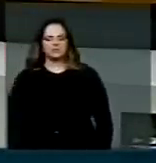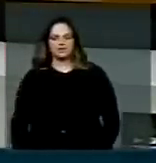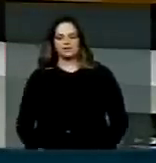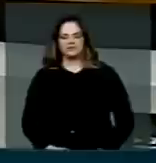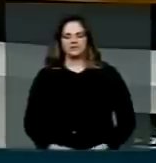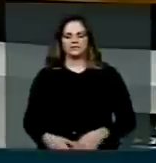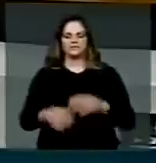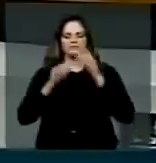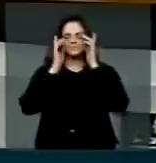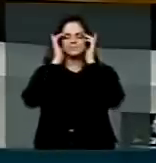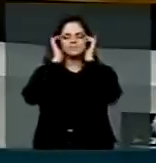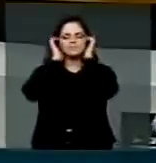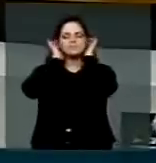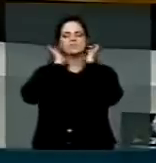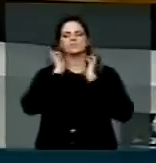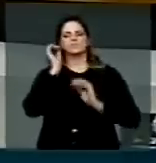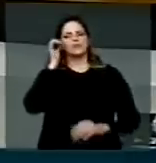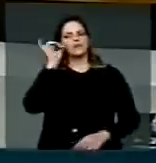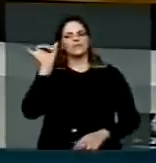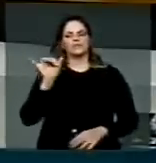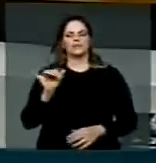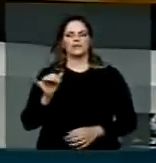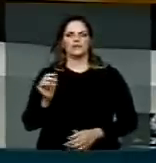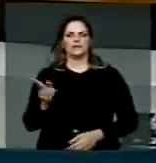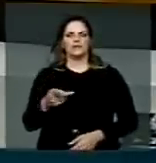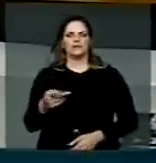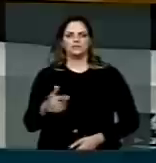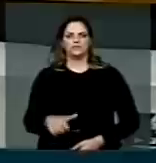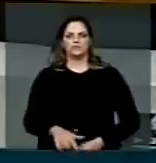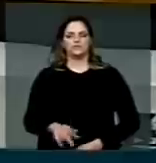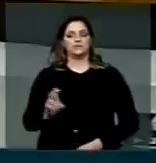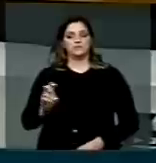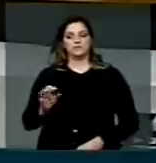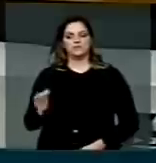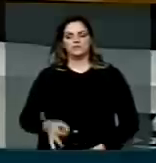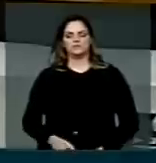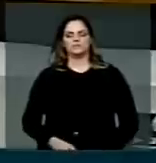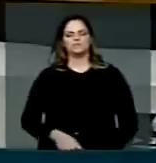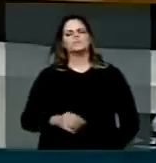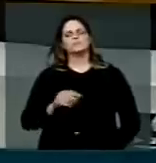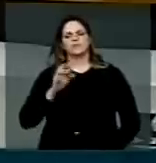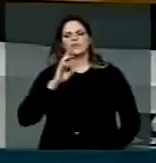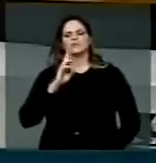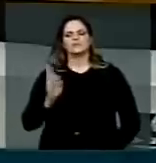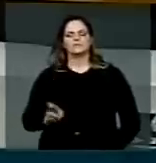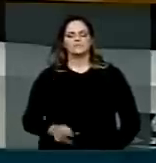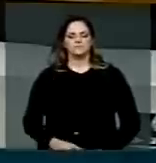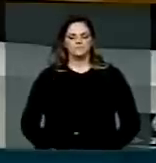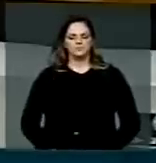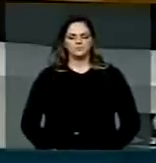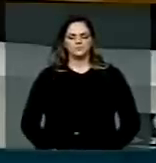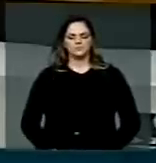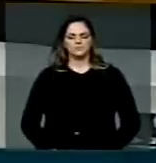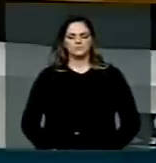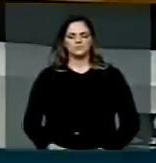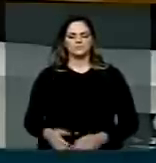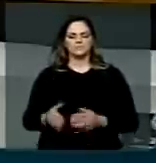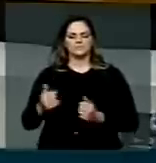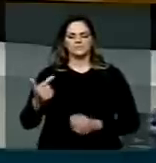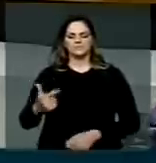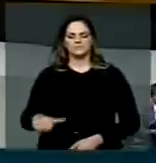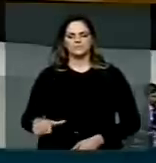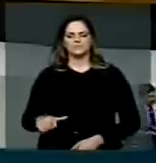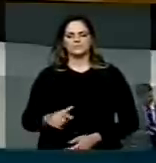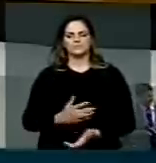Peço que não cometa outro erro, sempre foi cinco. V. Exª tem razão. Então, peço que V. Exª zere o painel.